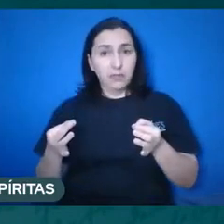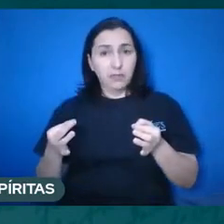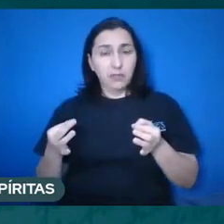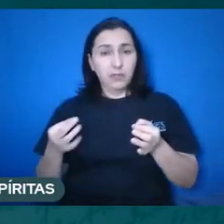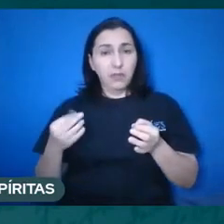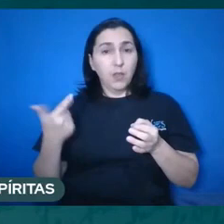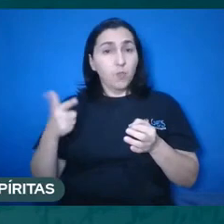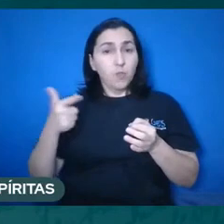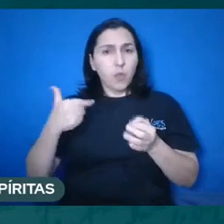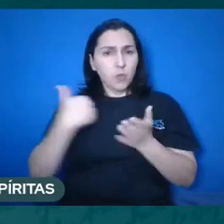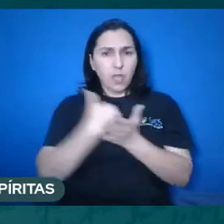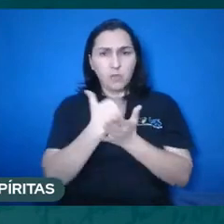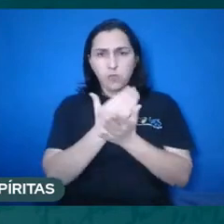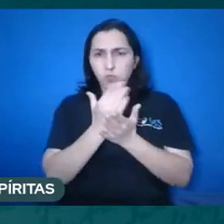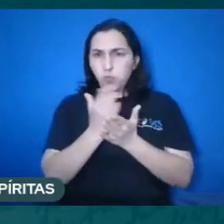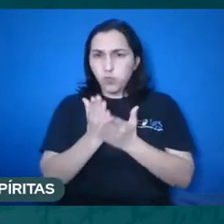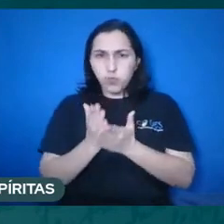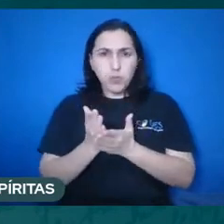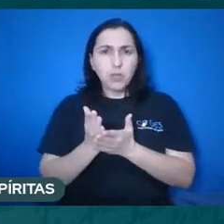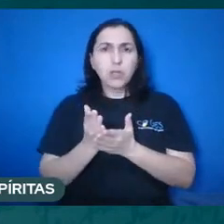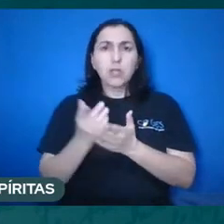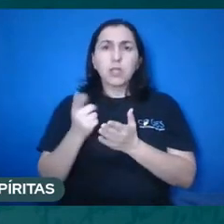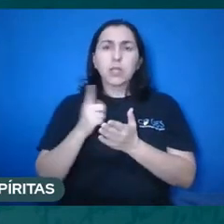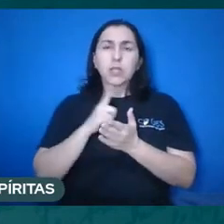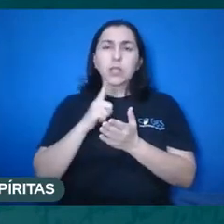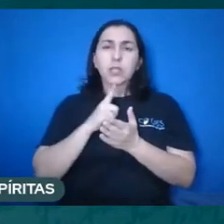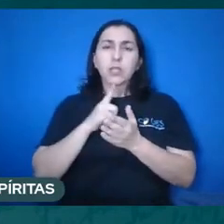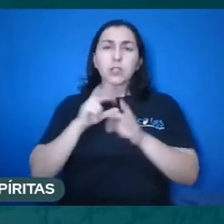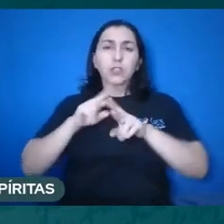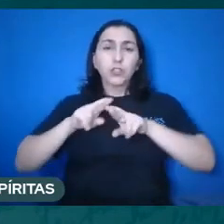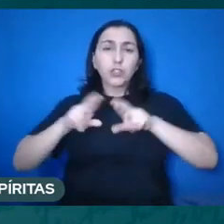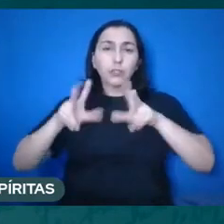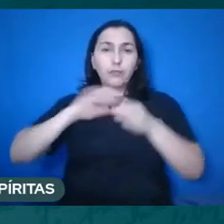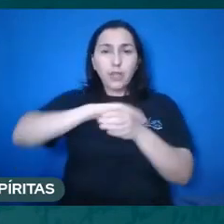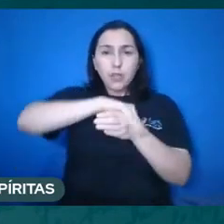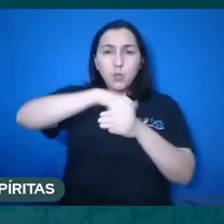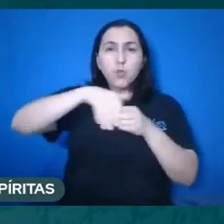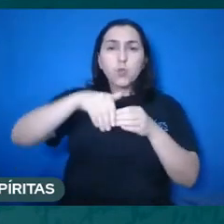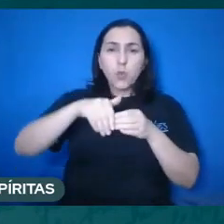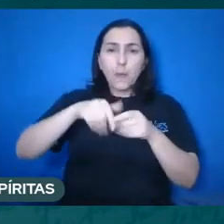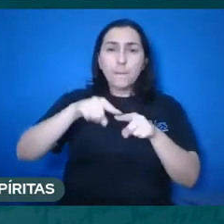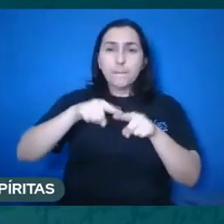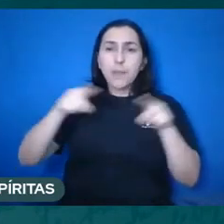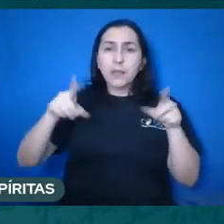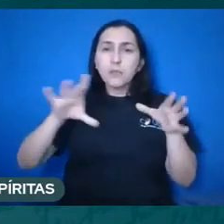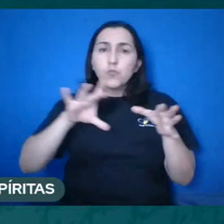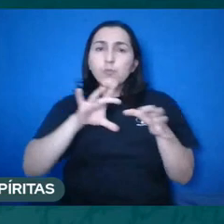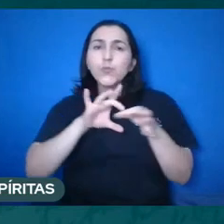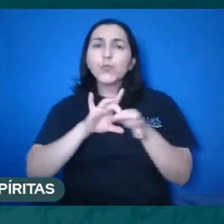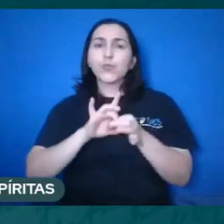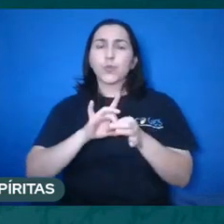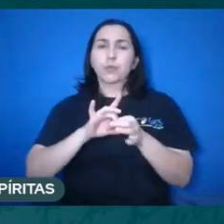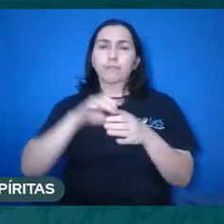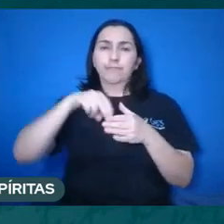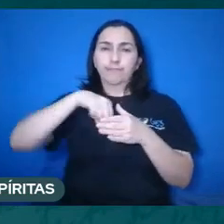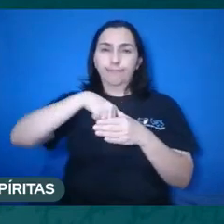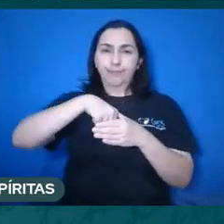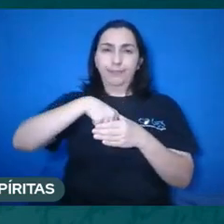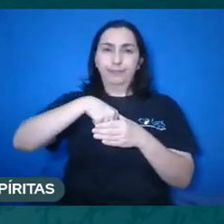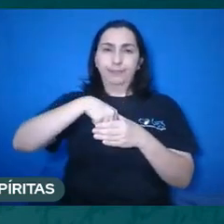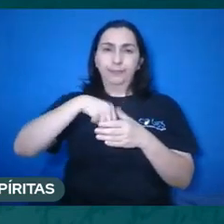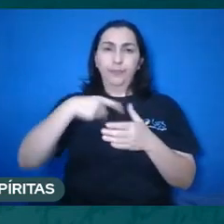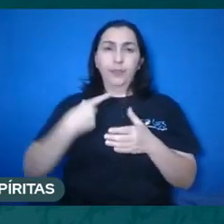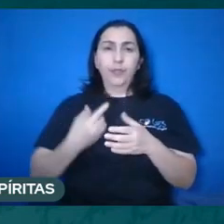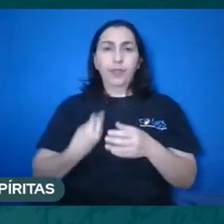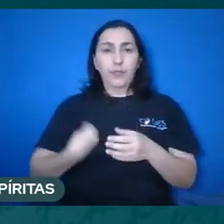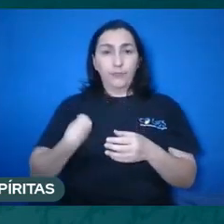indivisível, distinta do corpo, mas correlacionada a ele, e que dava vida